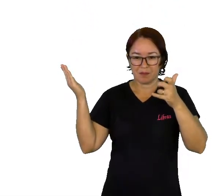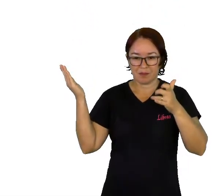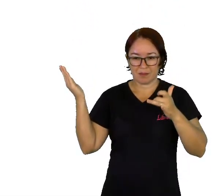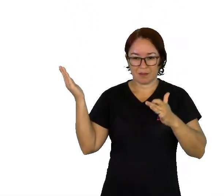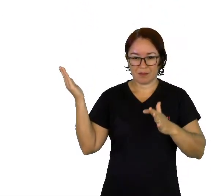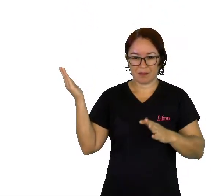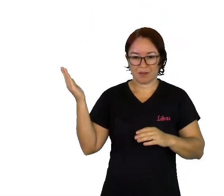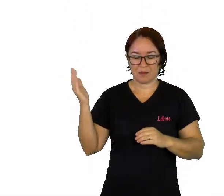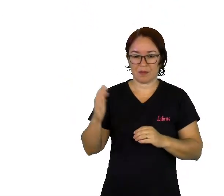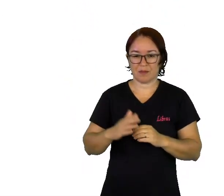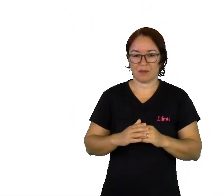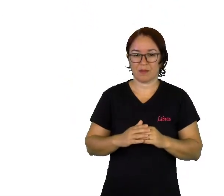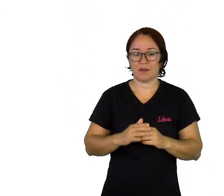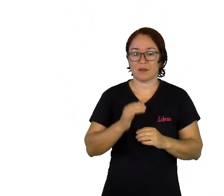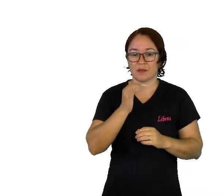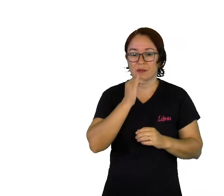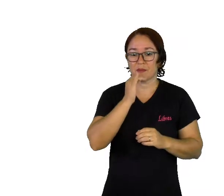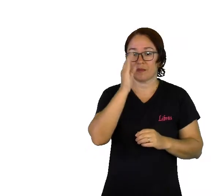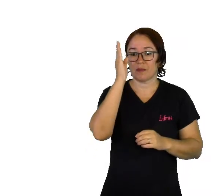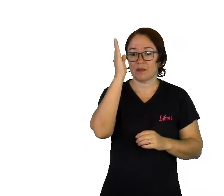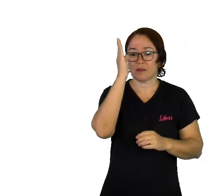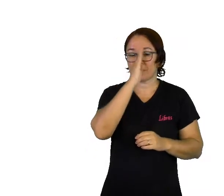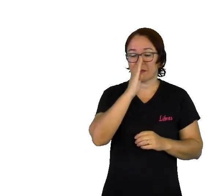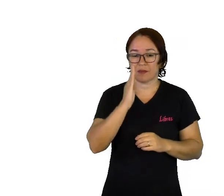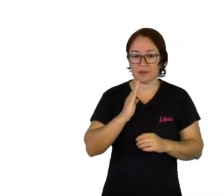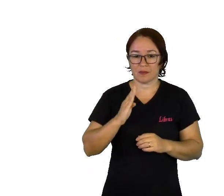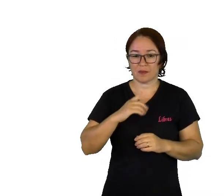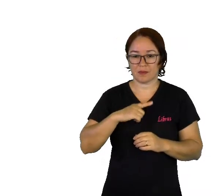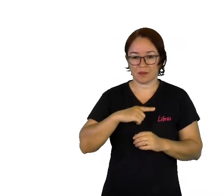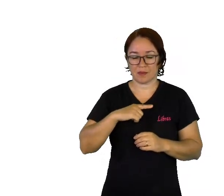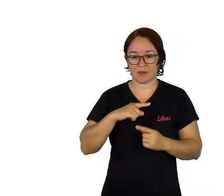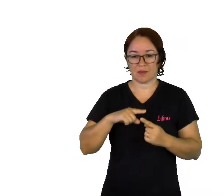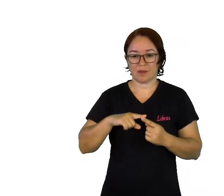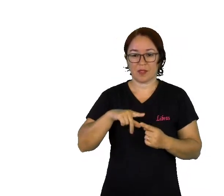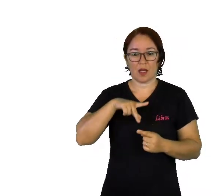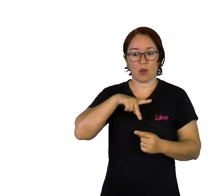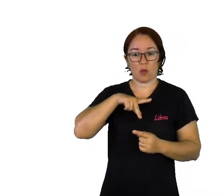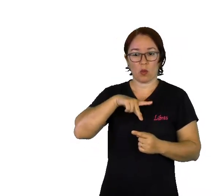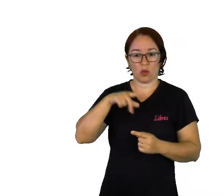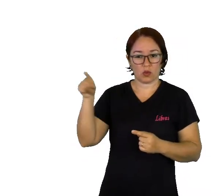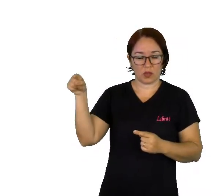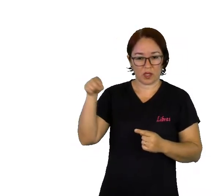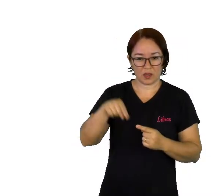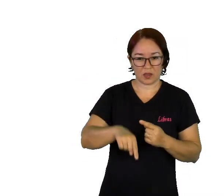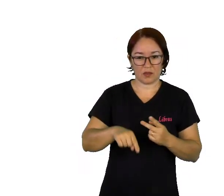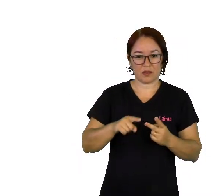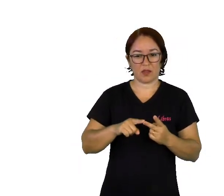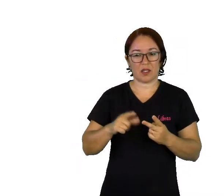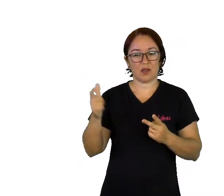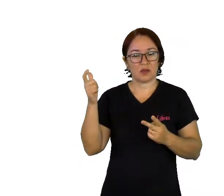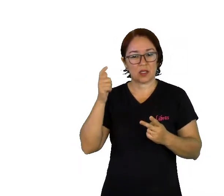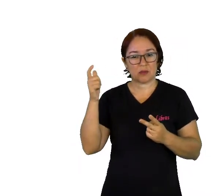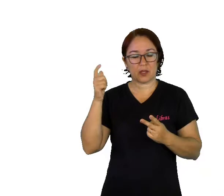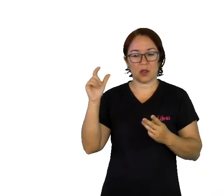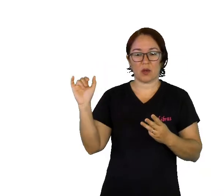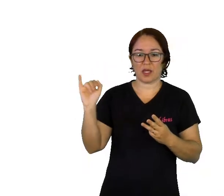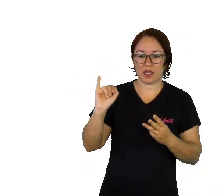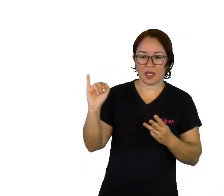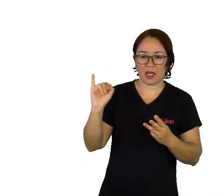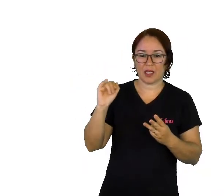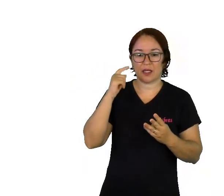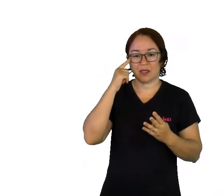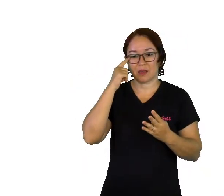do povo brasileiro. Nós temos os portugueses, os espanhóis, os italianos, os